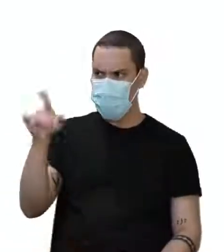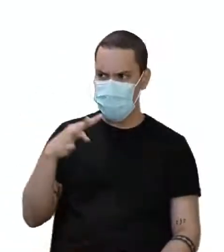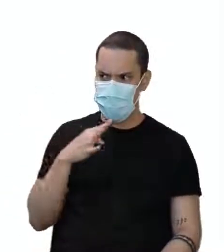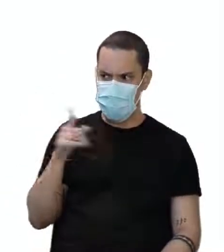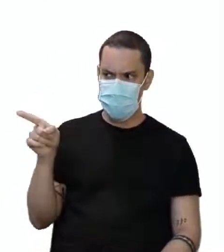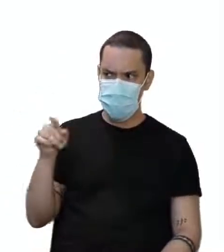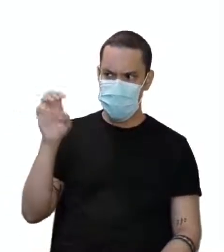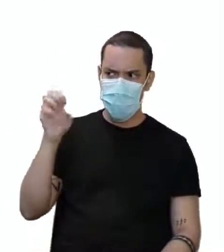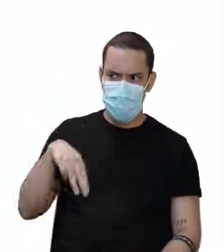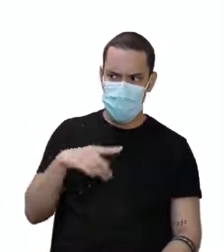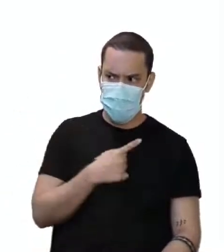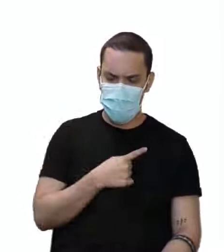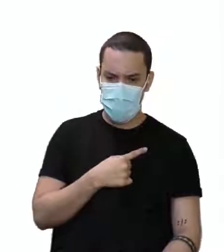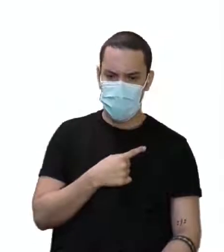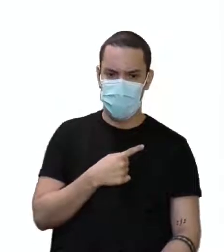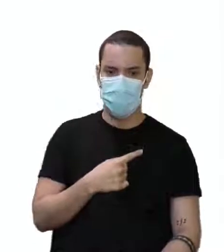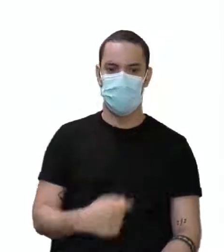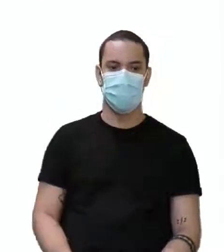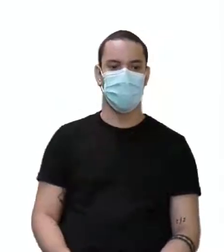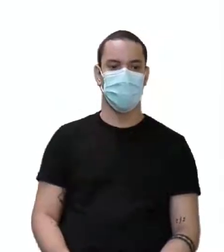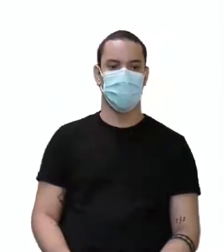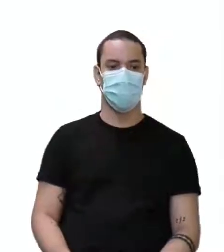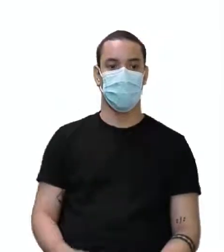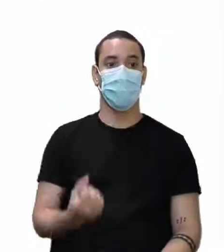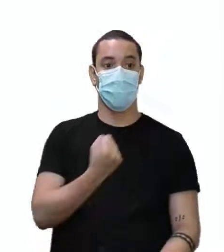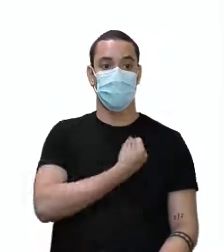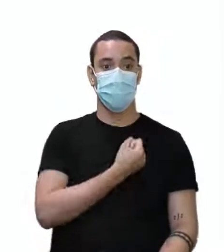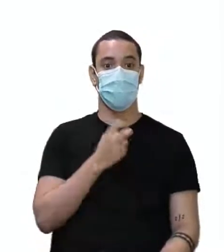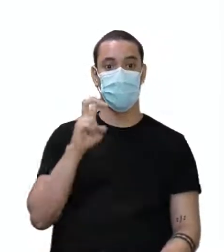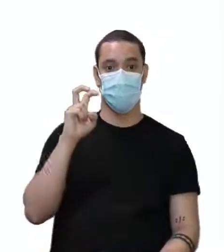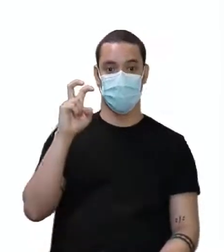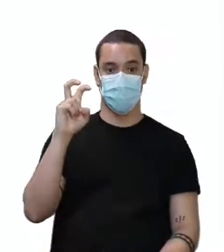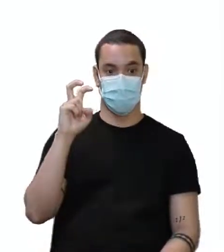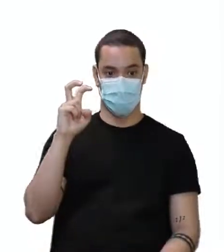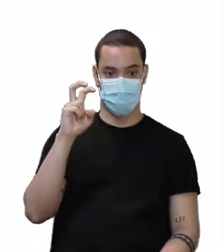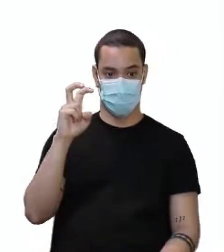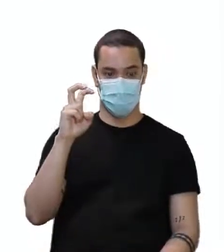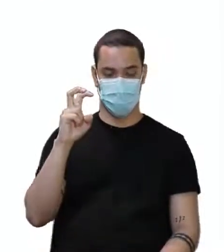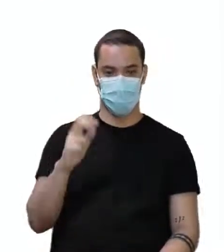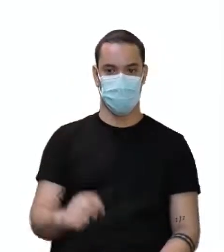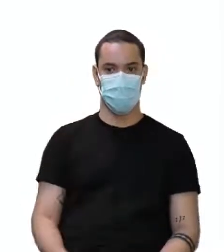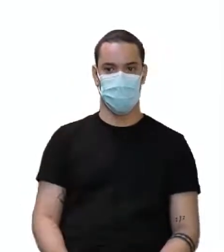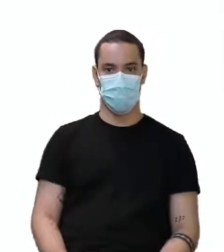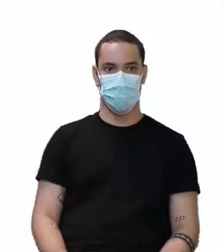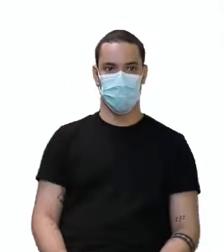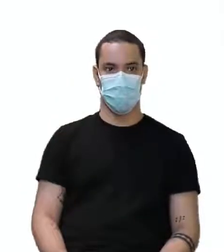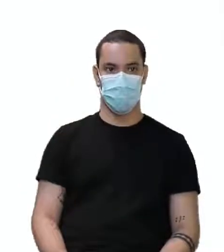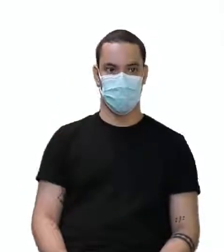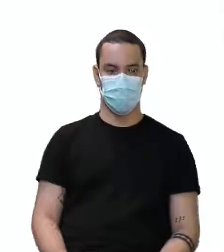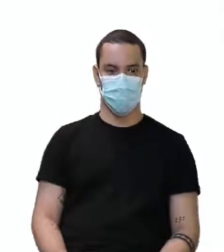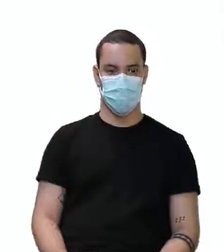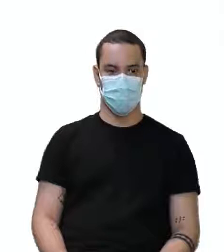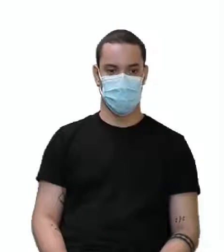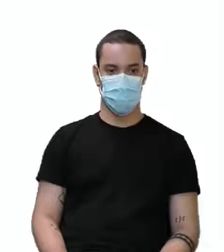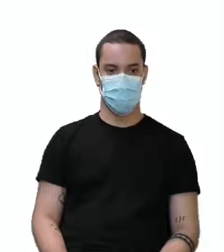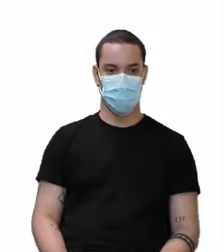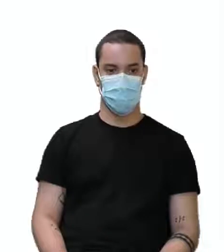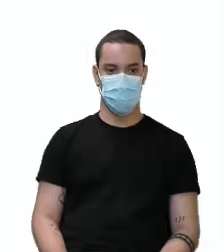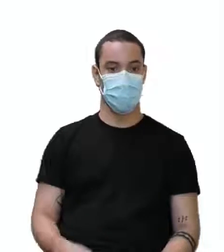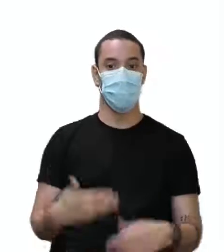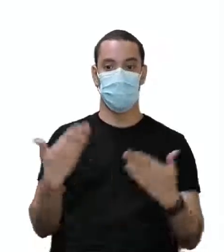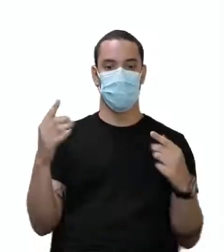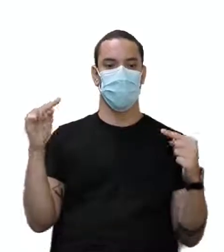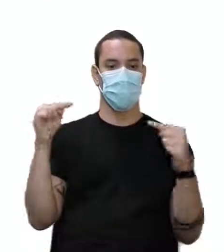well do you know Chelsea? E na número 5. This is really, this is really good or well